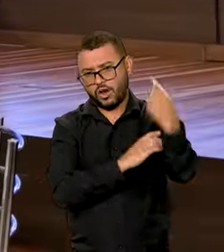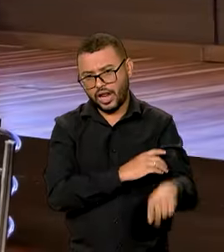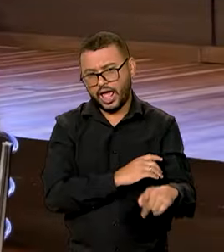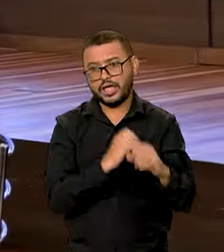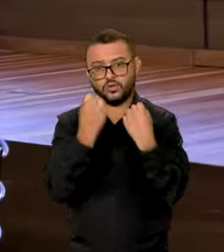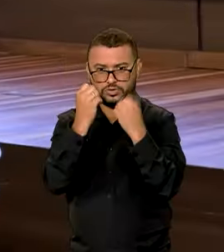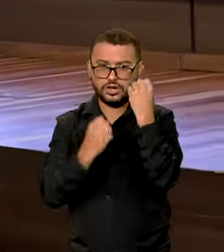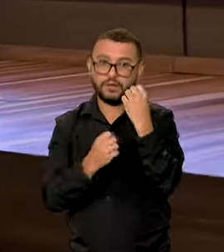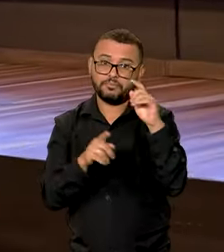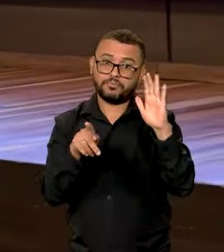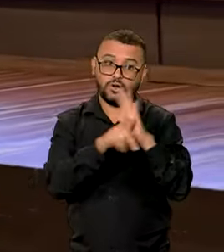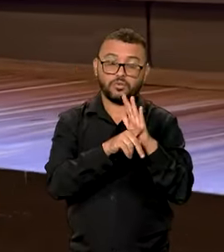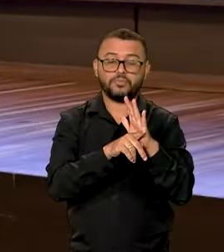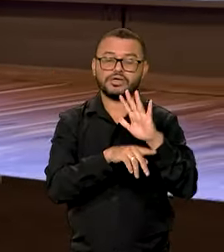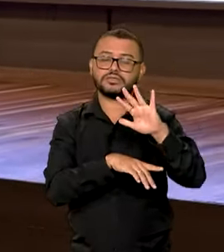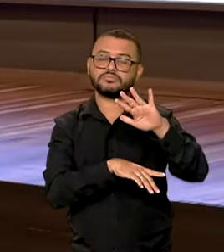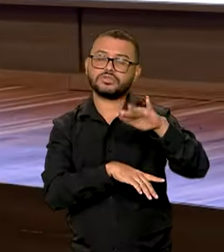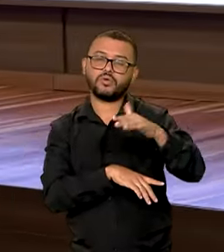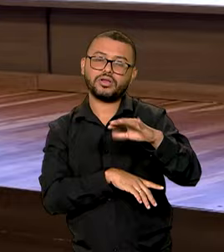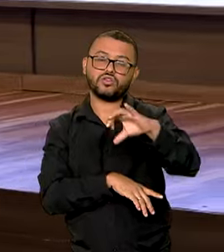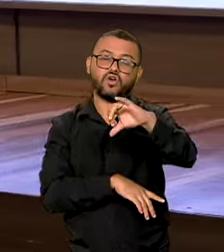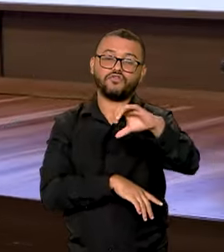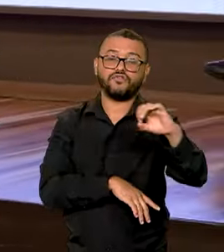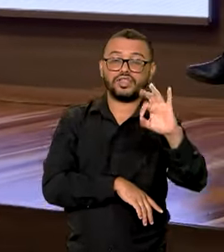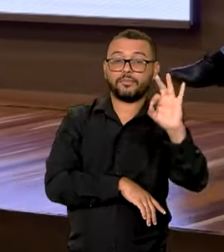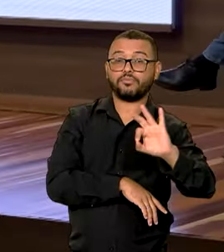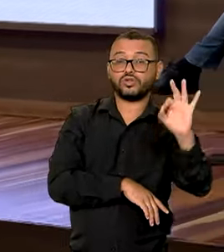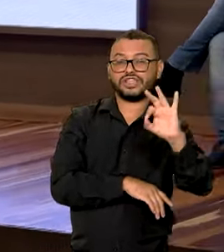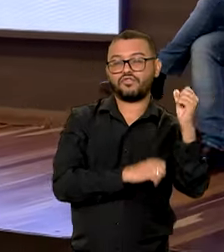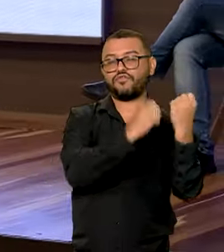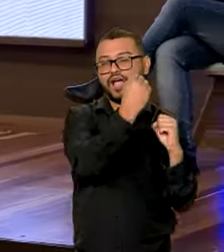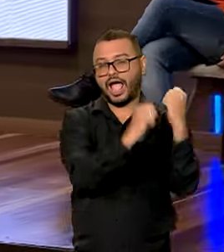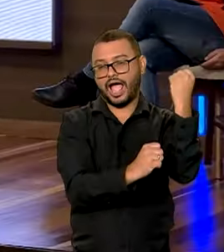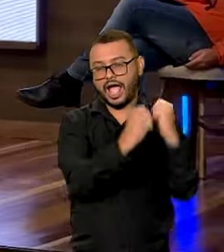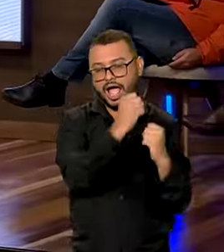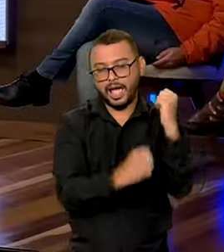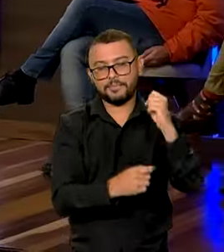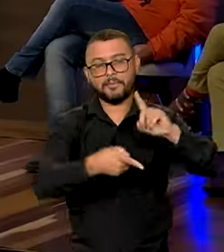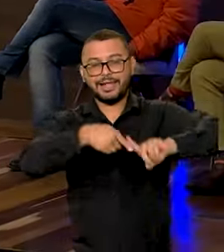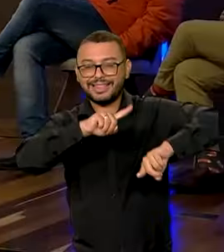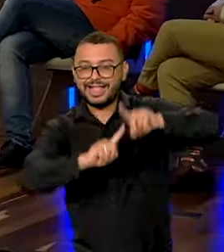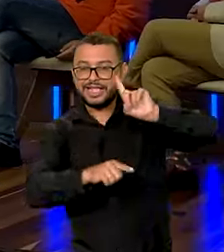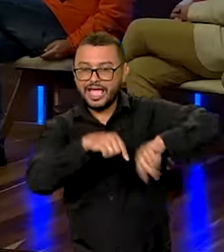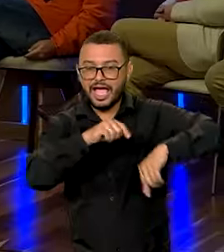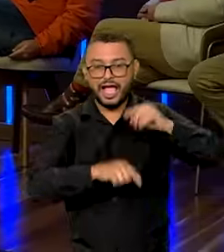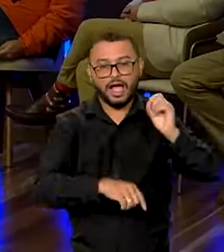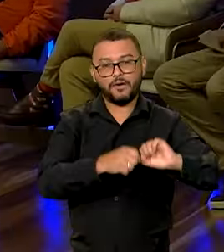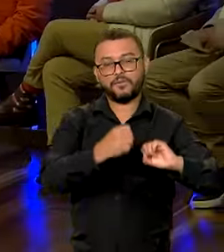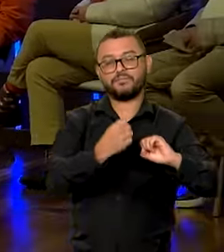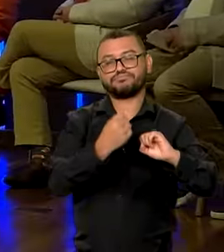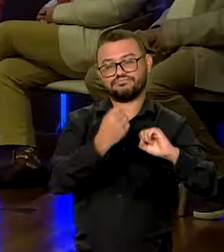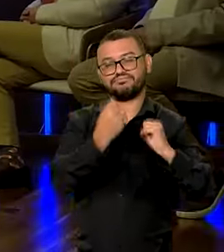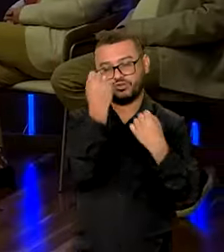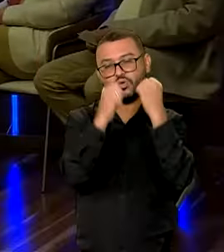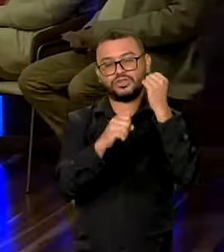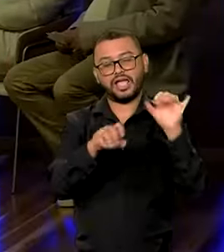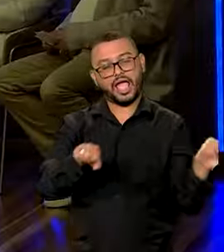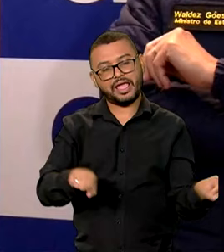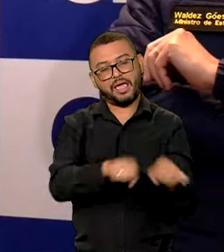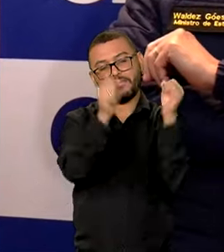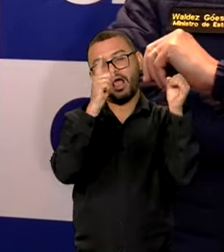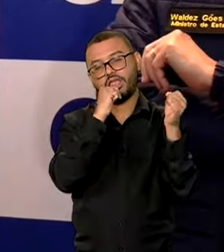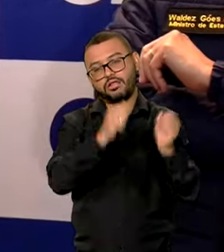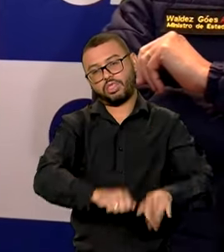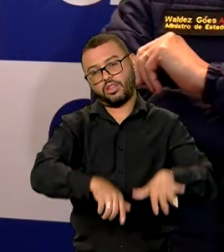indústrias gaúchas, mais de 90% das fábricas e outros equipamentos de produção industrial foram afetados pelas enchentes.